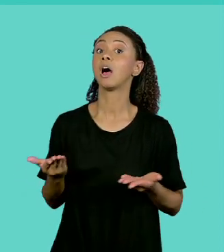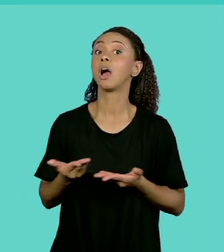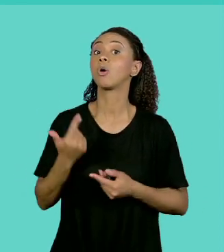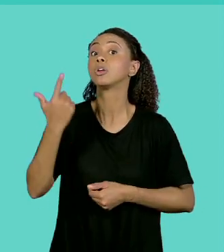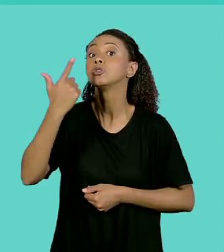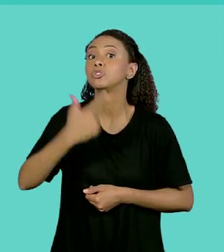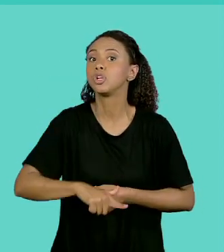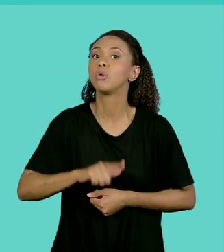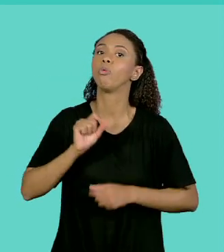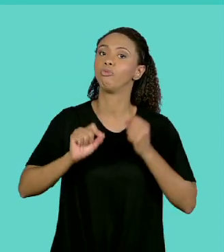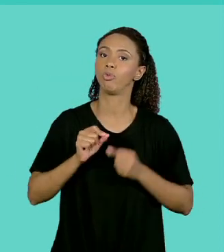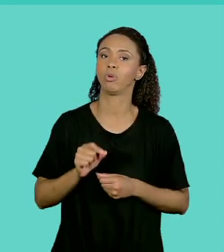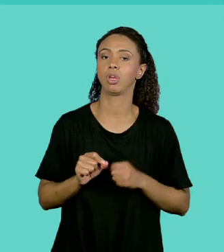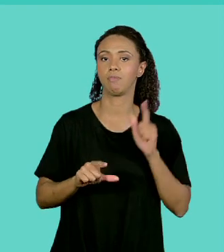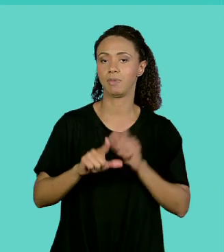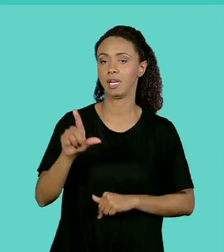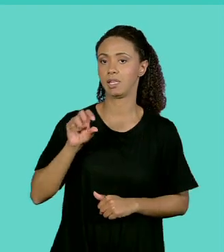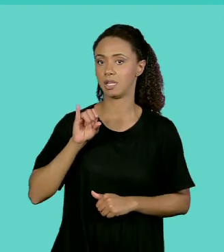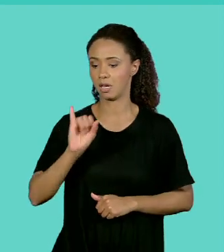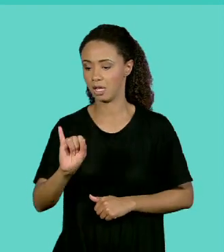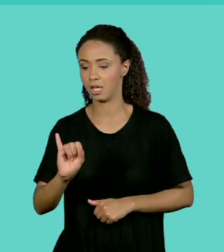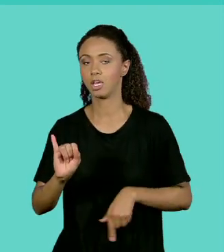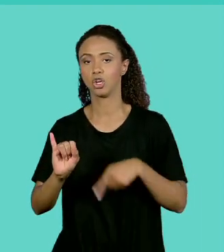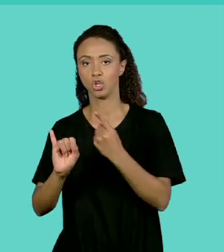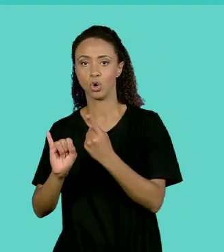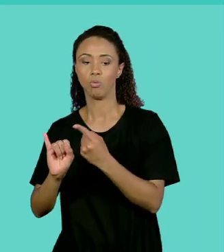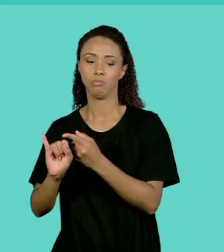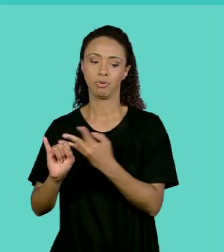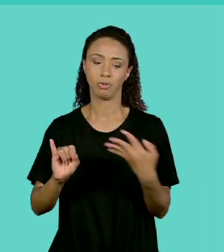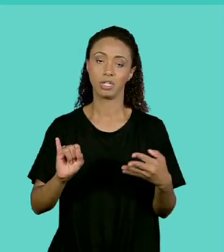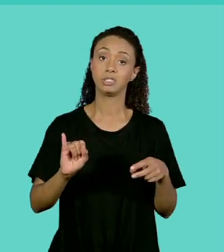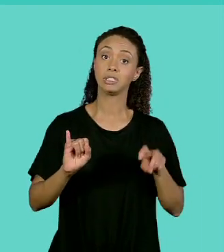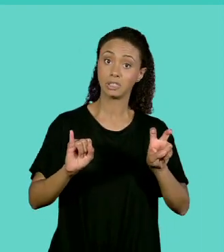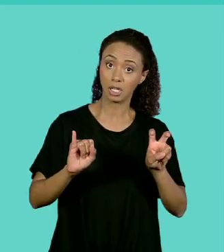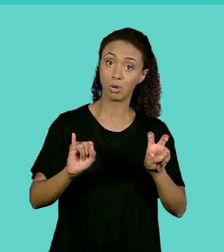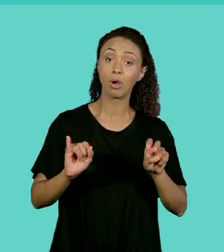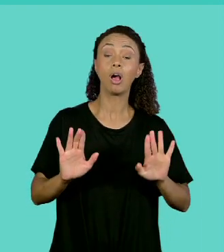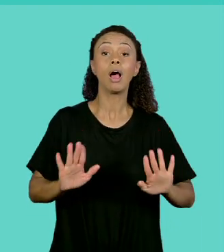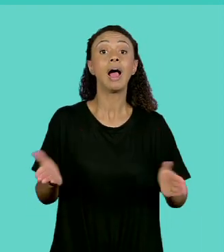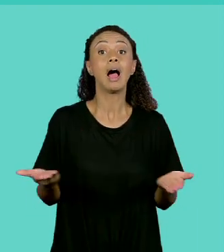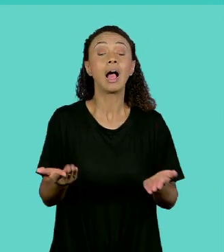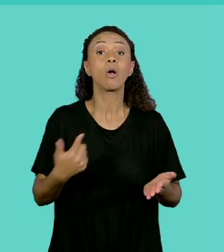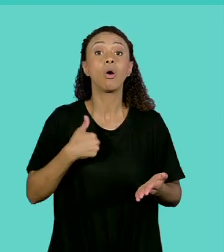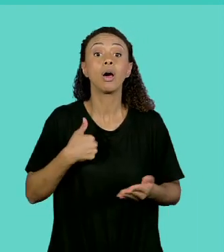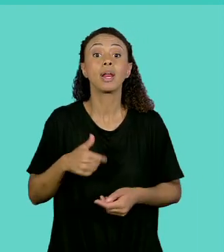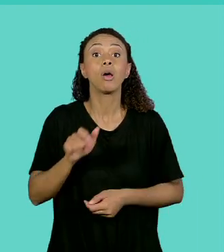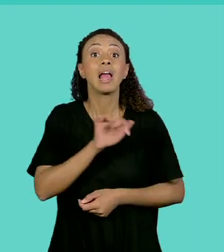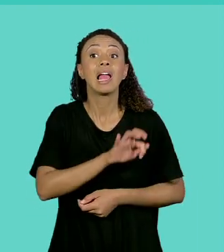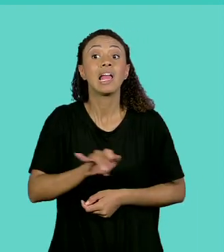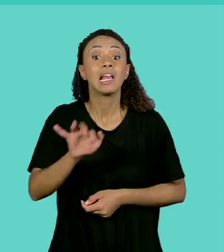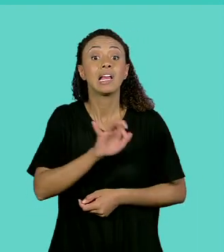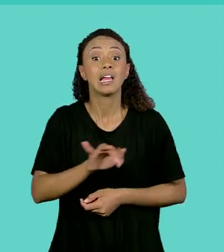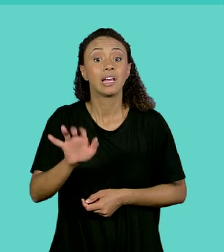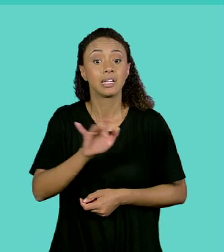repetição do I, de 1 até 5. Mas só que dessa vez eu vou escrever o valor do vetor. O valor I, na